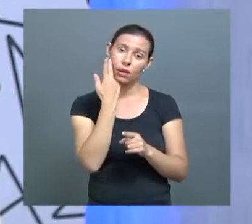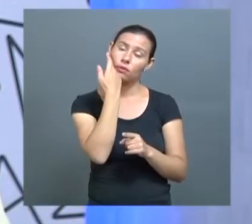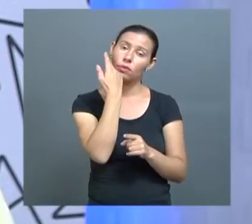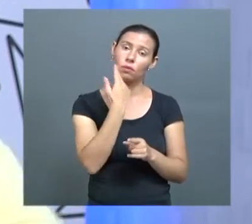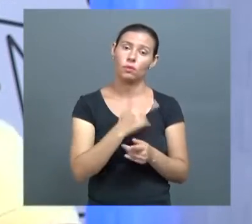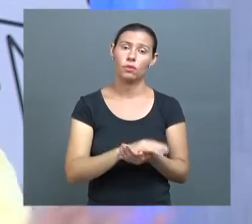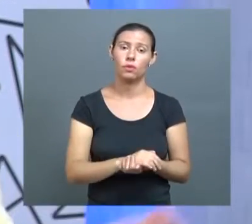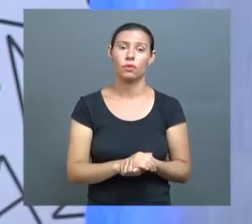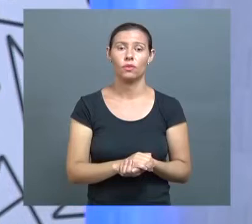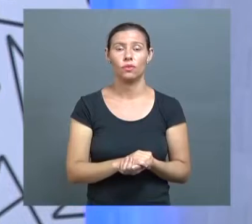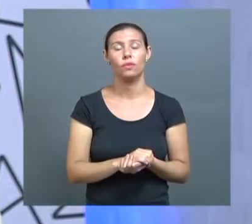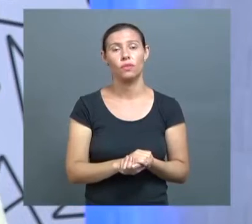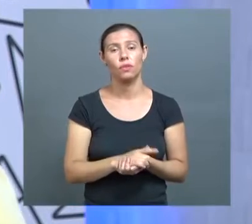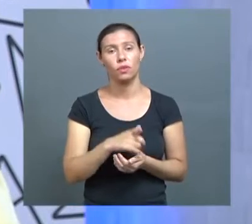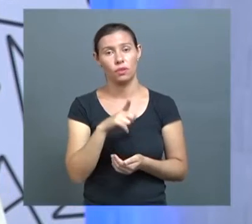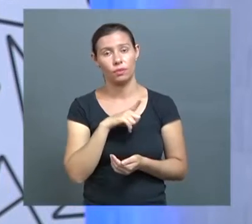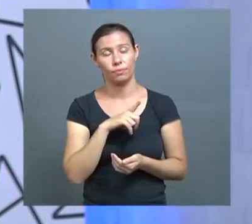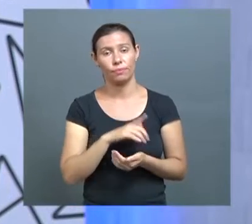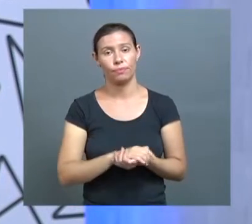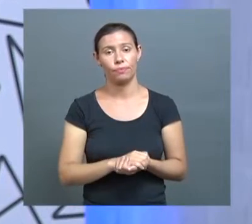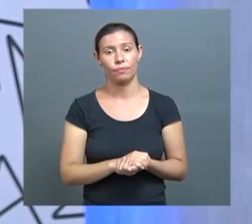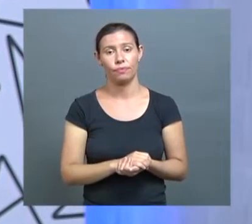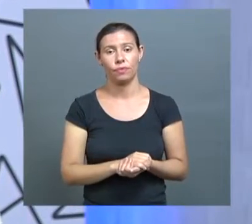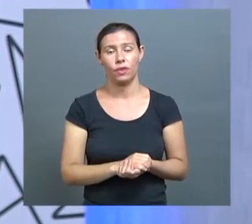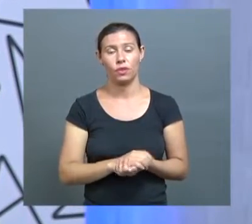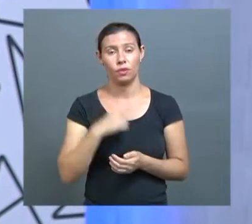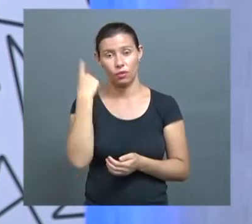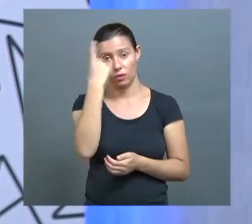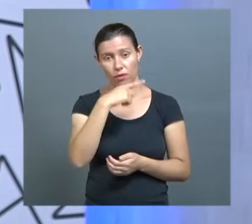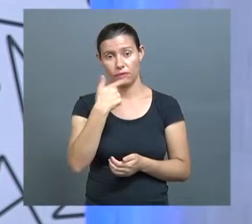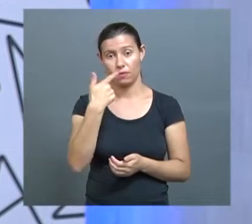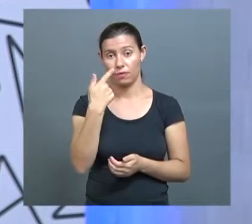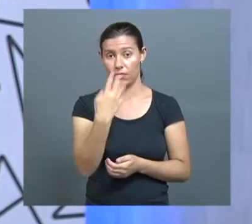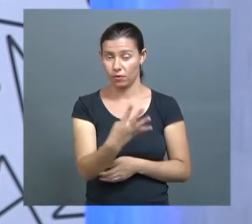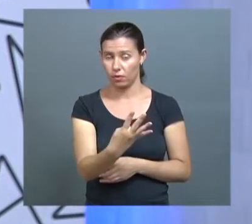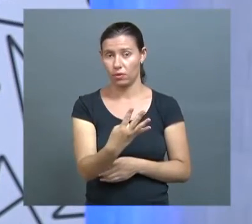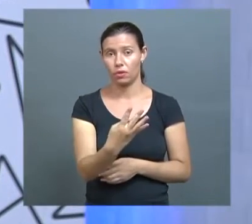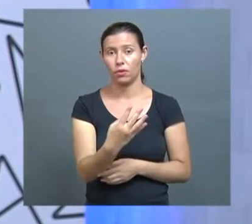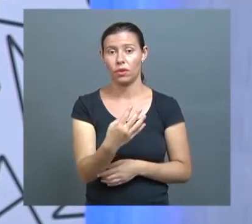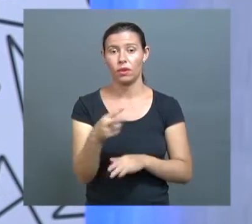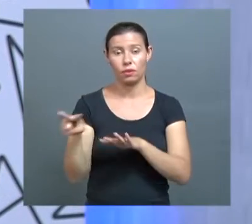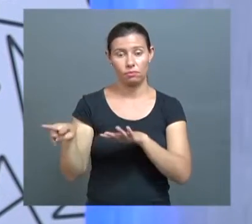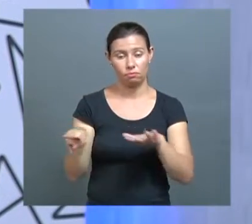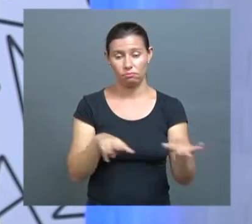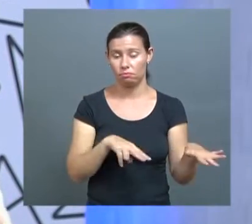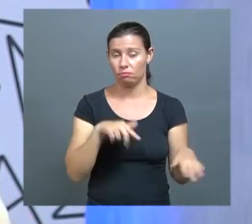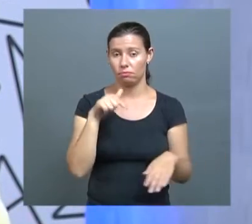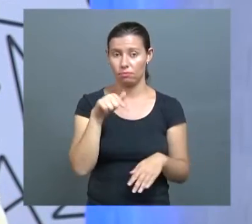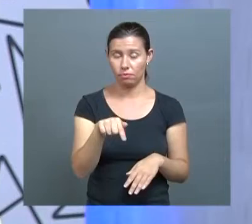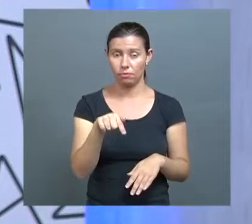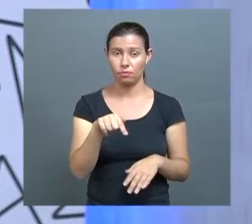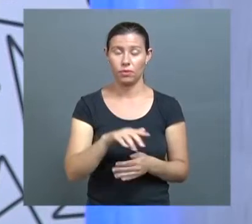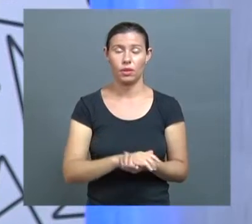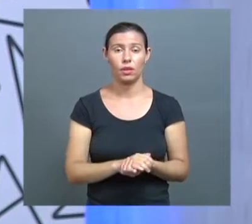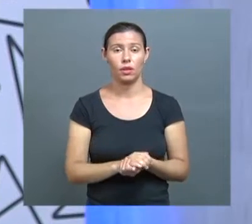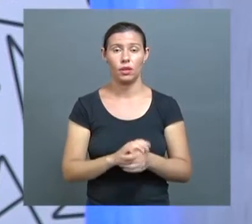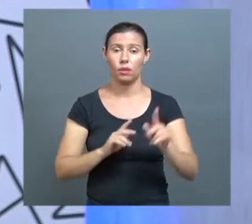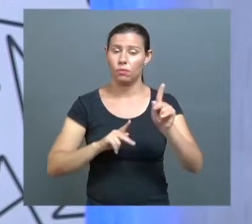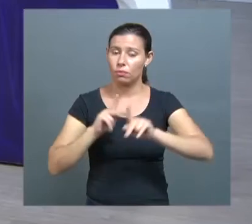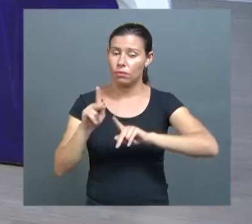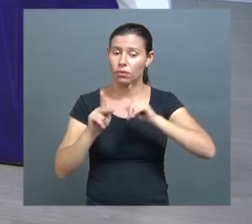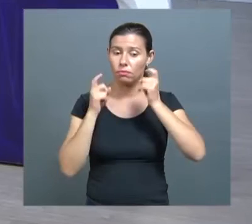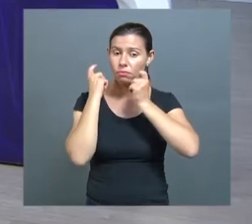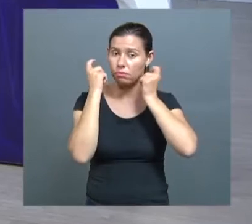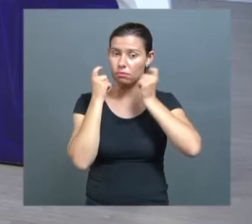horas por dia, 7 dias por semana. Isso aí não parou, não fechou. Então, essa preocupação, a população pode ficar